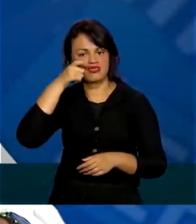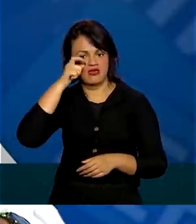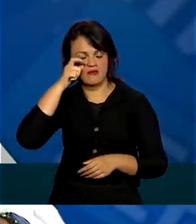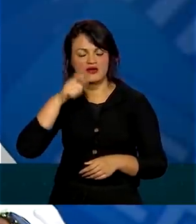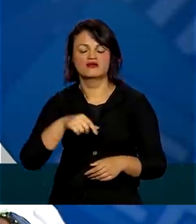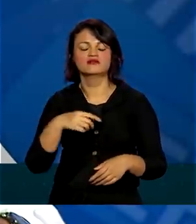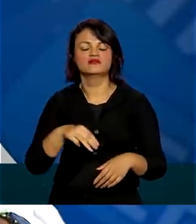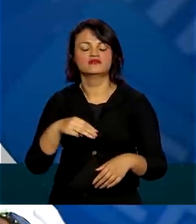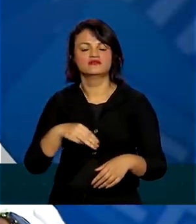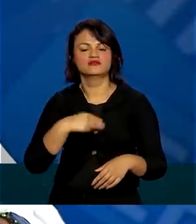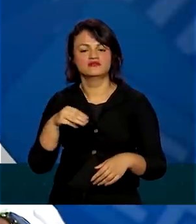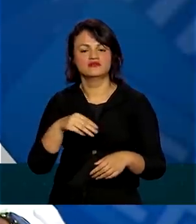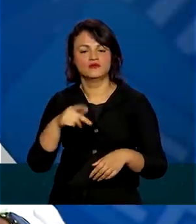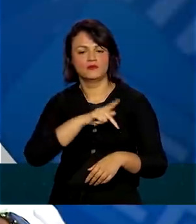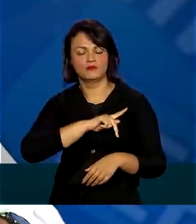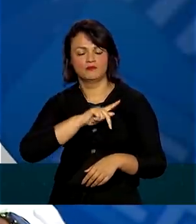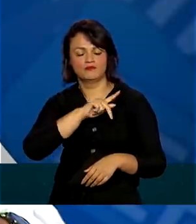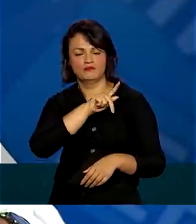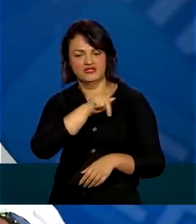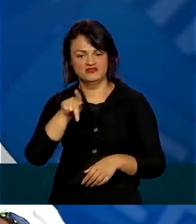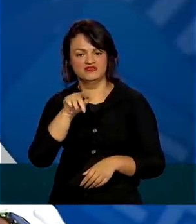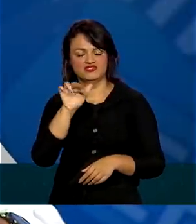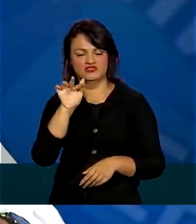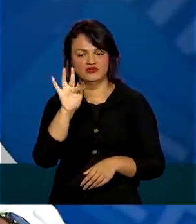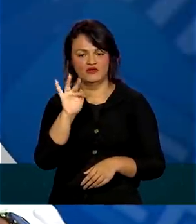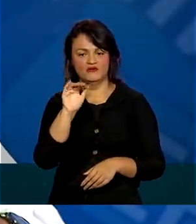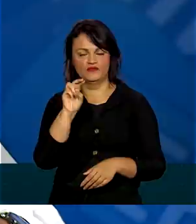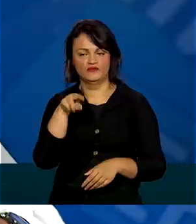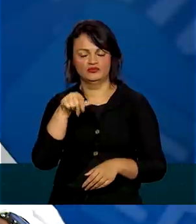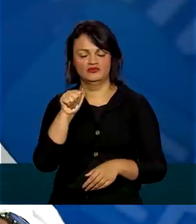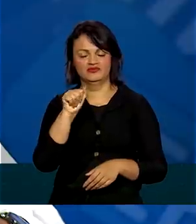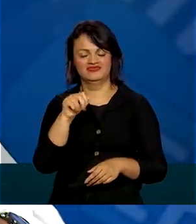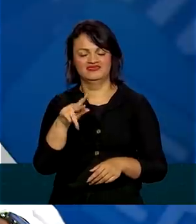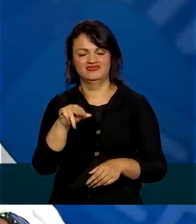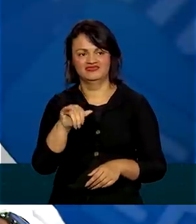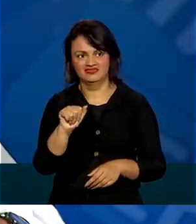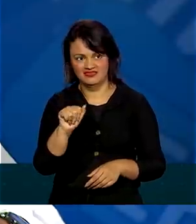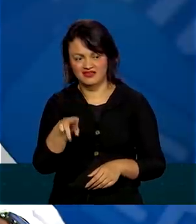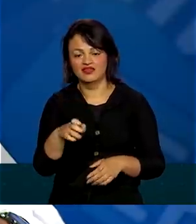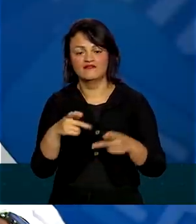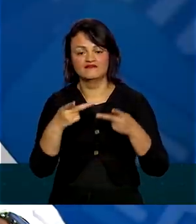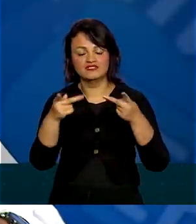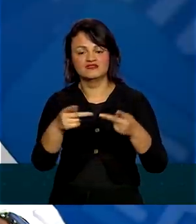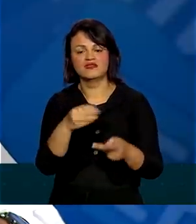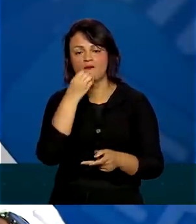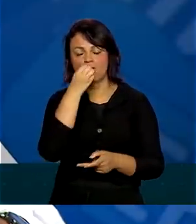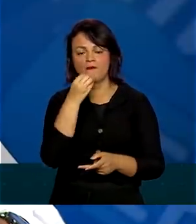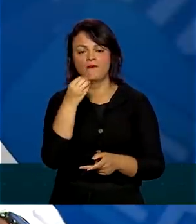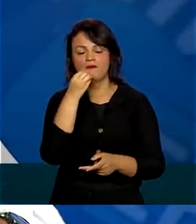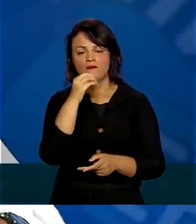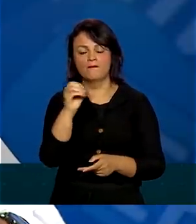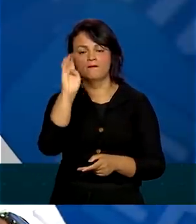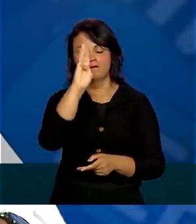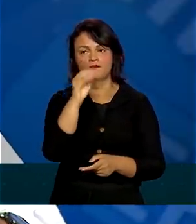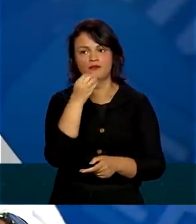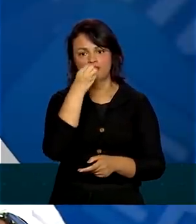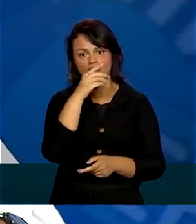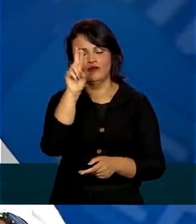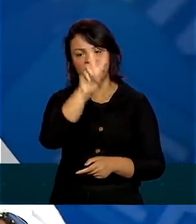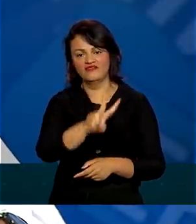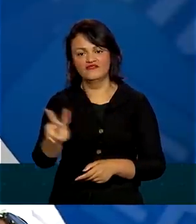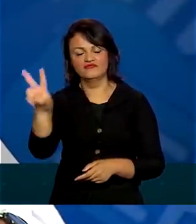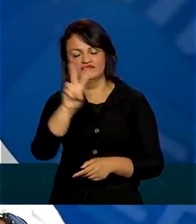Damares, e o presidente da FUNAI, Marcelo Xavier, visitaram Boa Vista e Manaus no domingo, agora, dia 12, discutiram a qualidade do